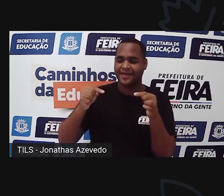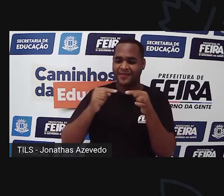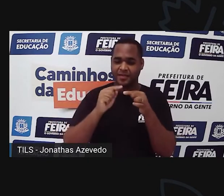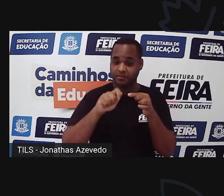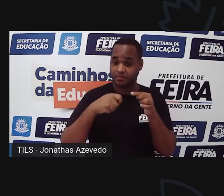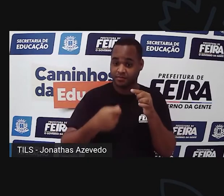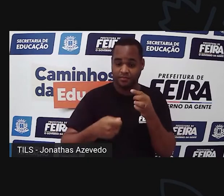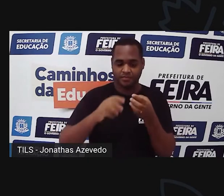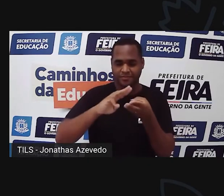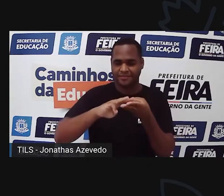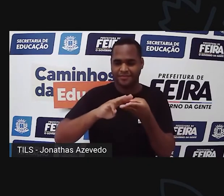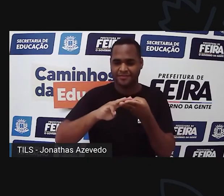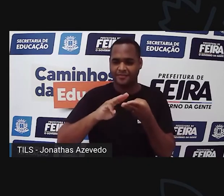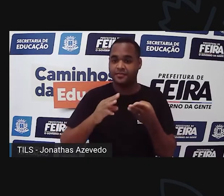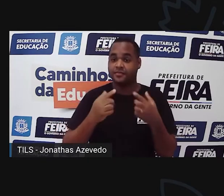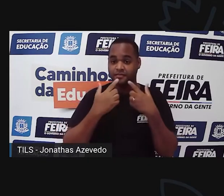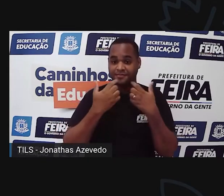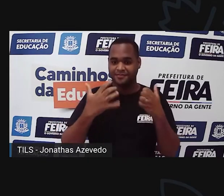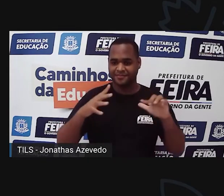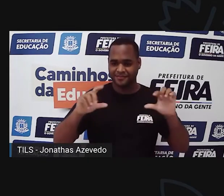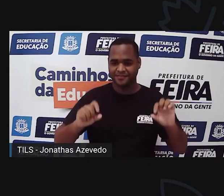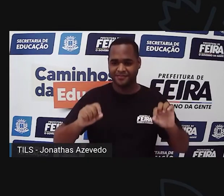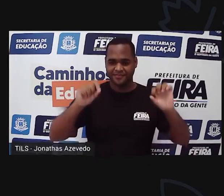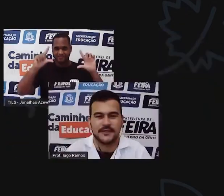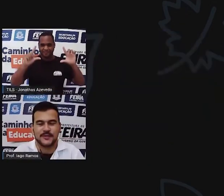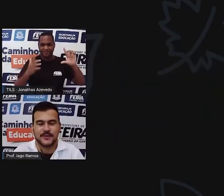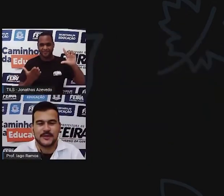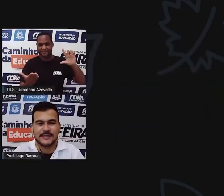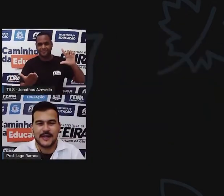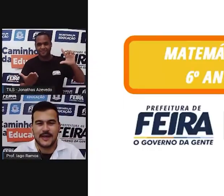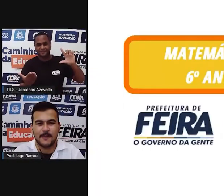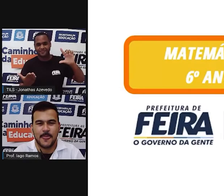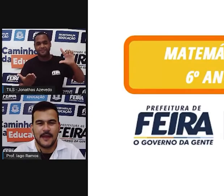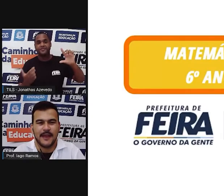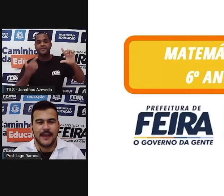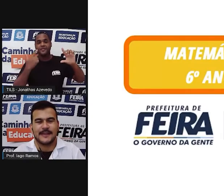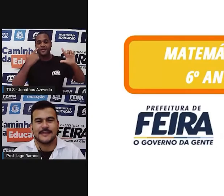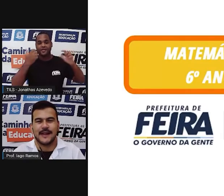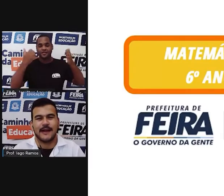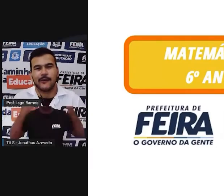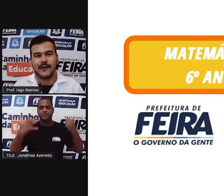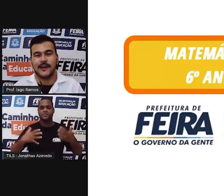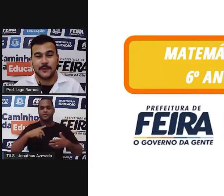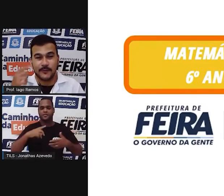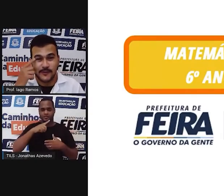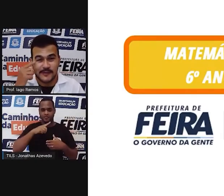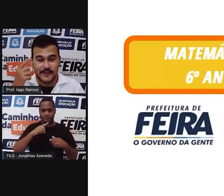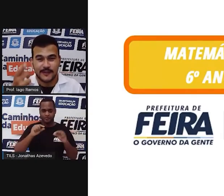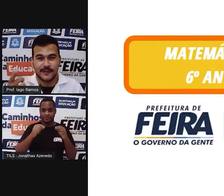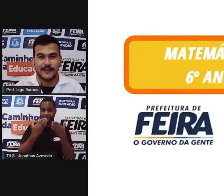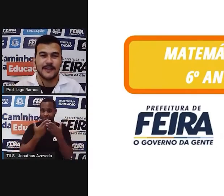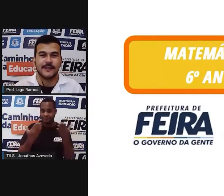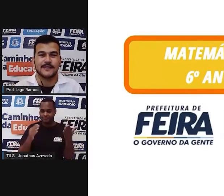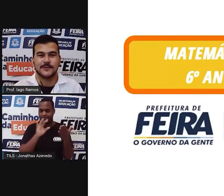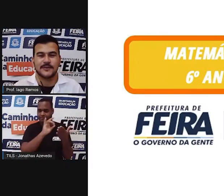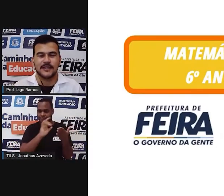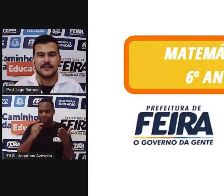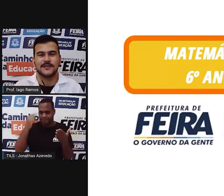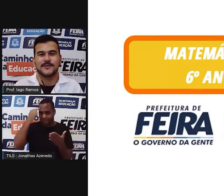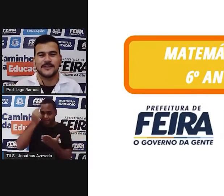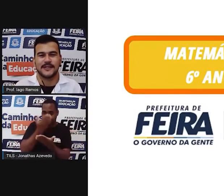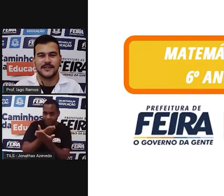pois é, né? Então vamos colocar a apresentação na tela para a gente começar. Essa aula é para você que é